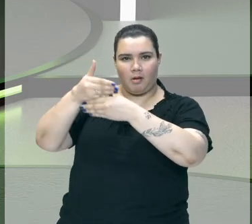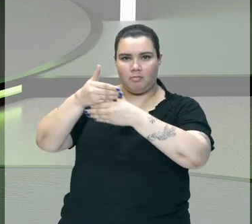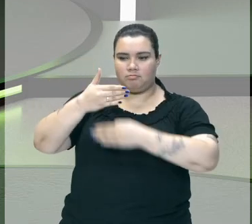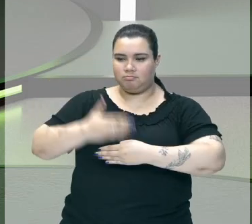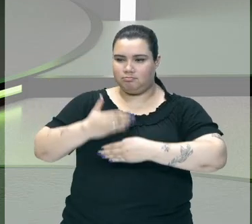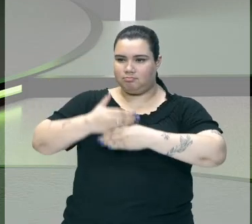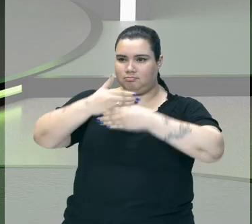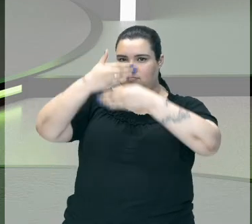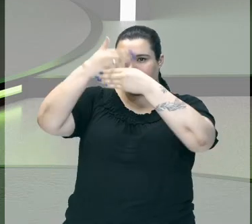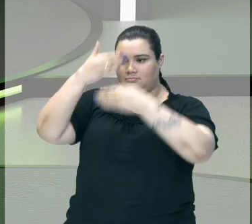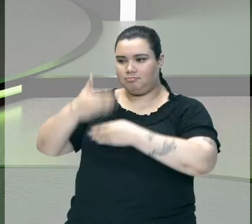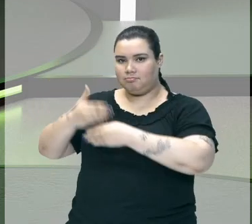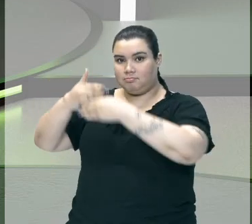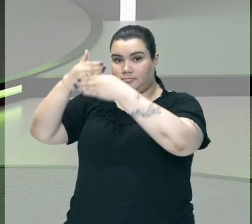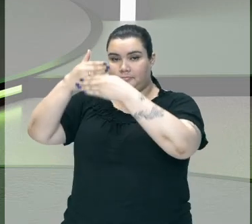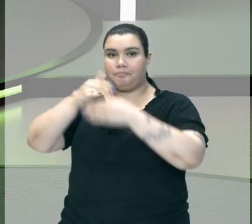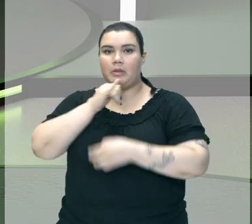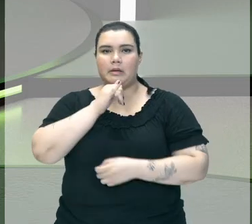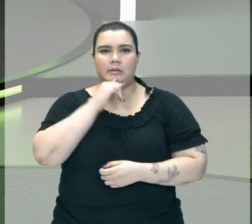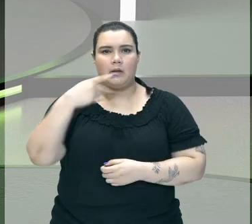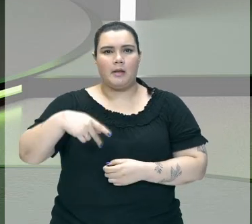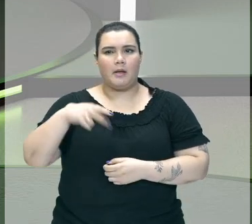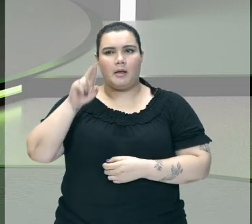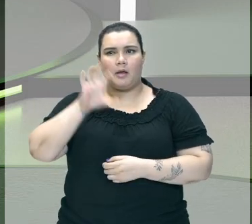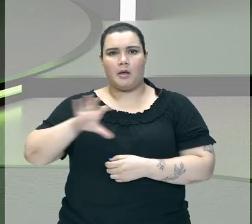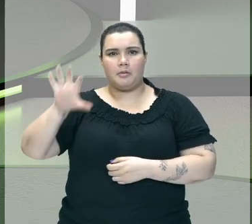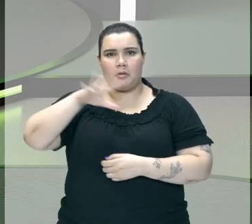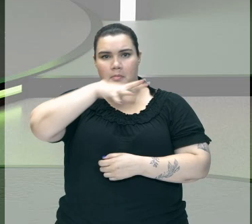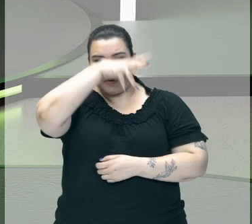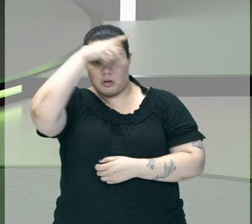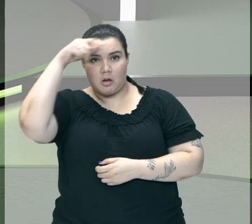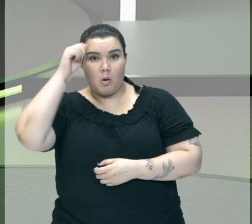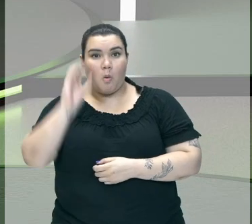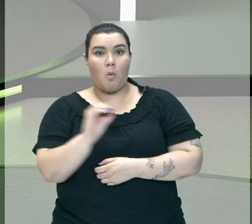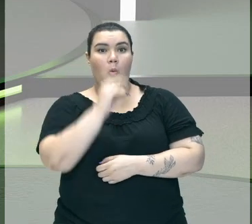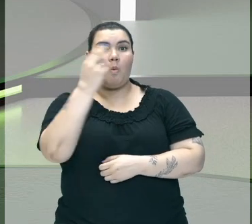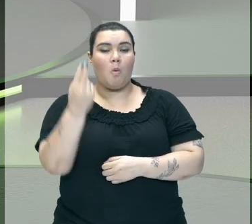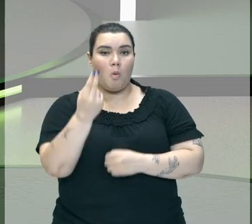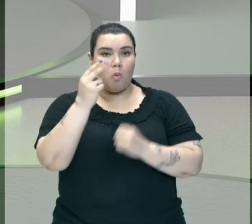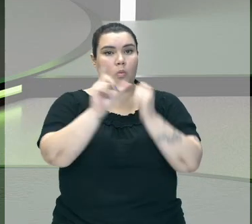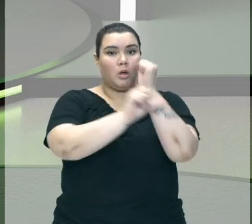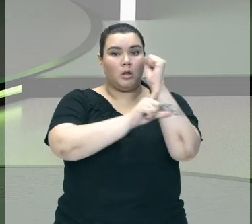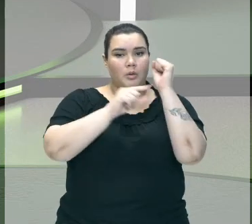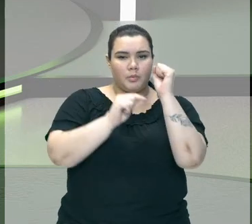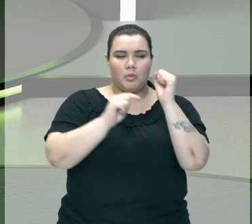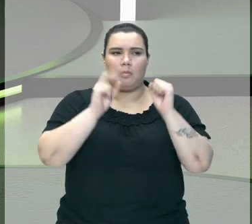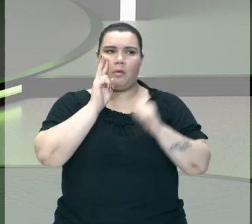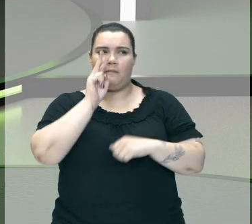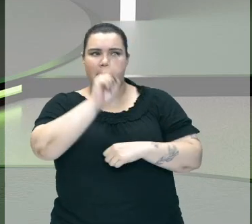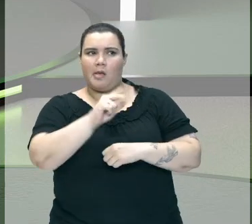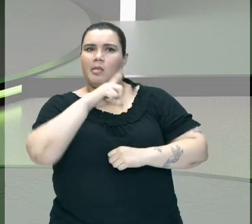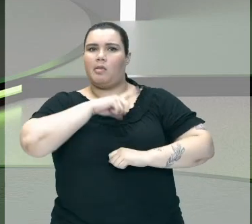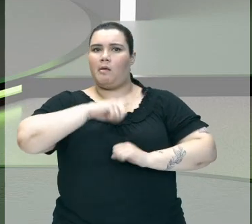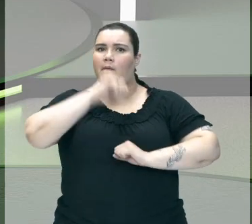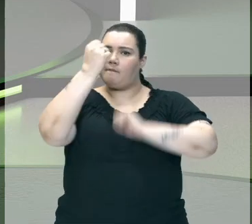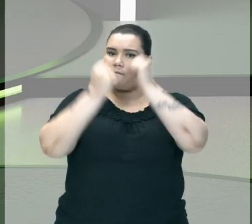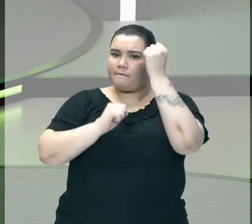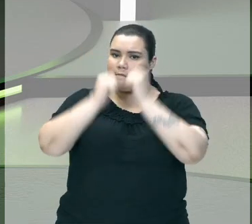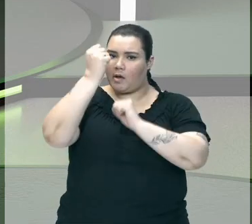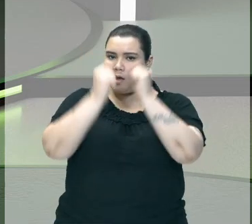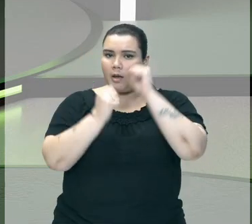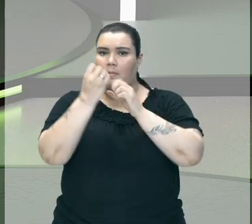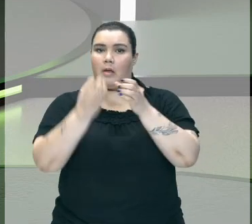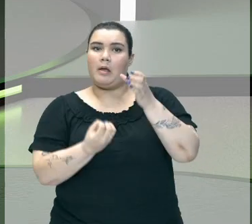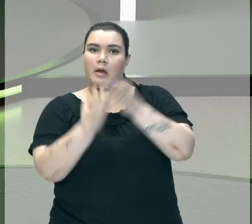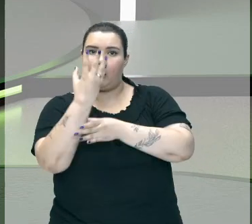Perto da região de Manaus Ou ali em Iranduba Consegue ver várias empresas fazendo isso Produzindo tijolos Para